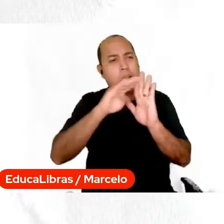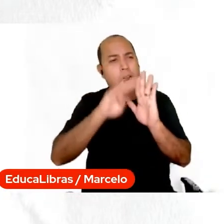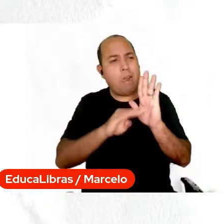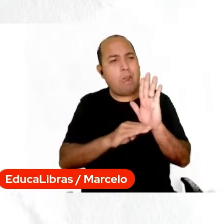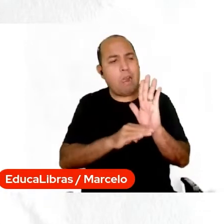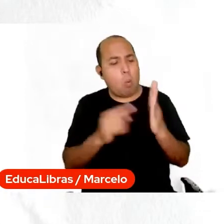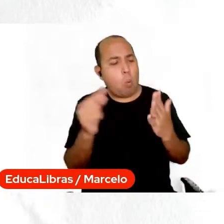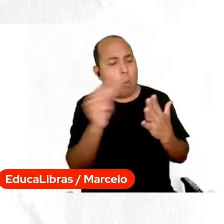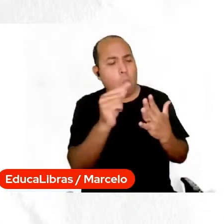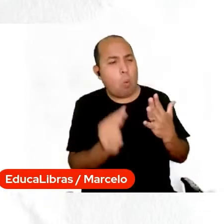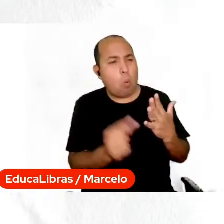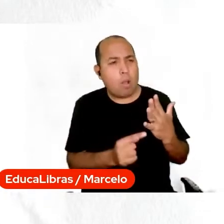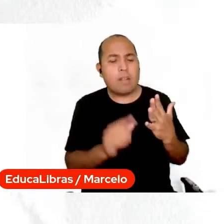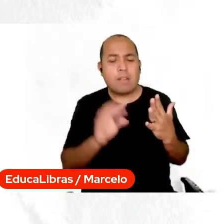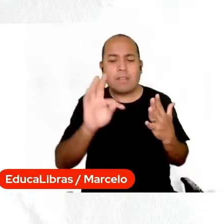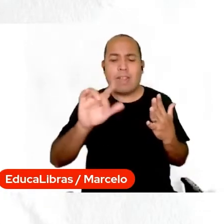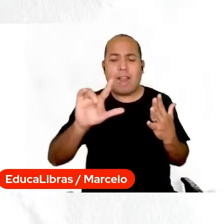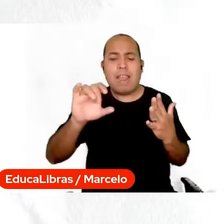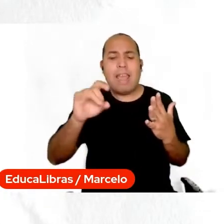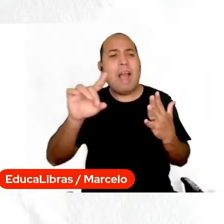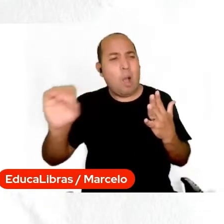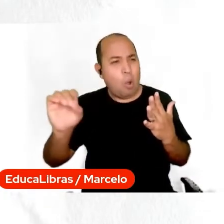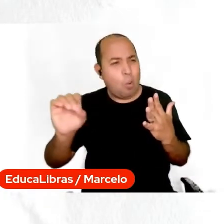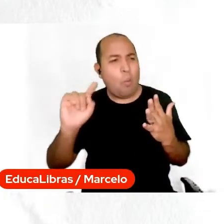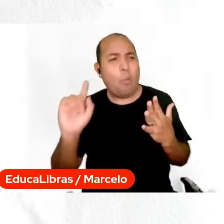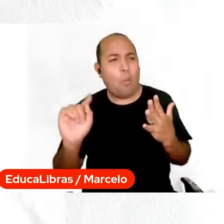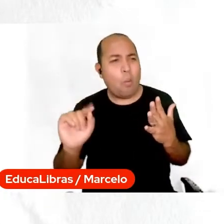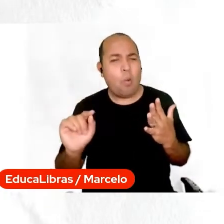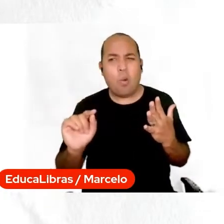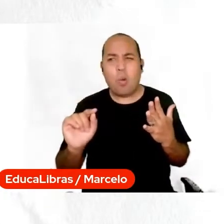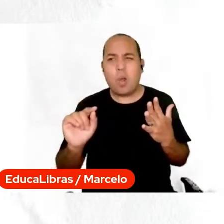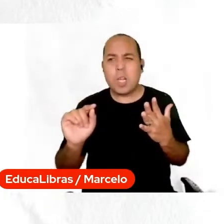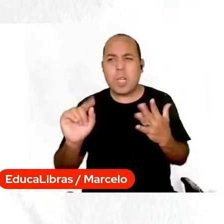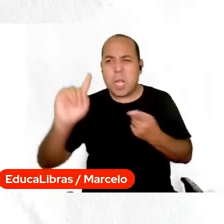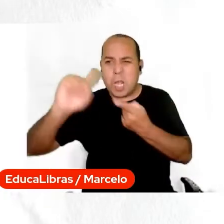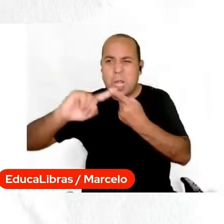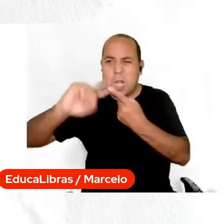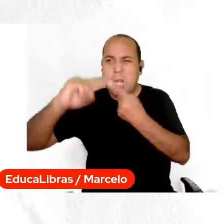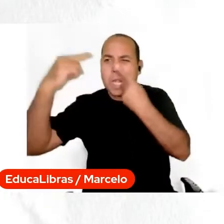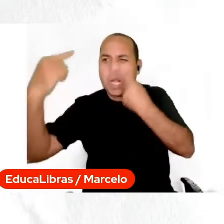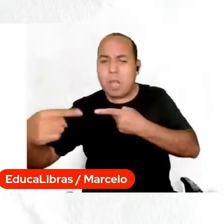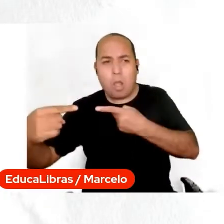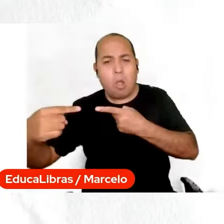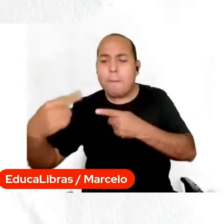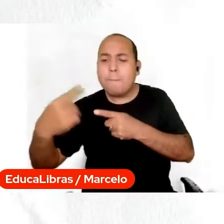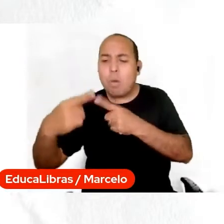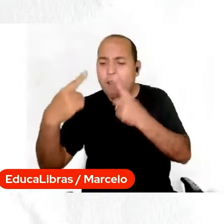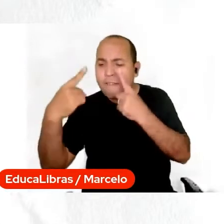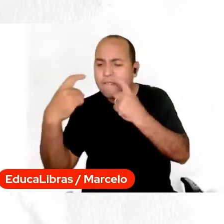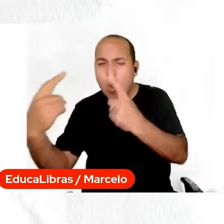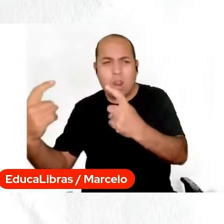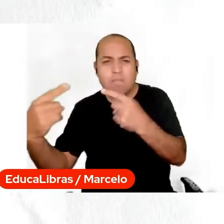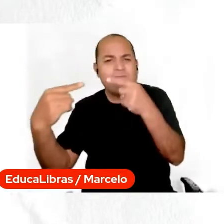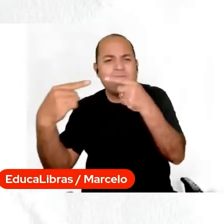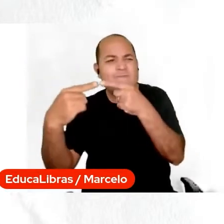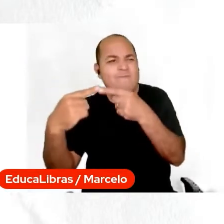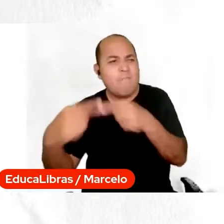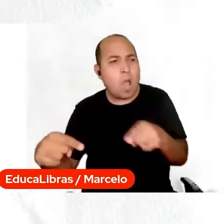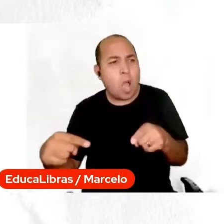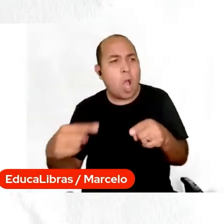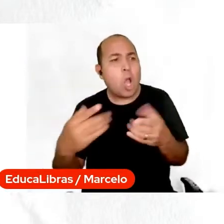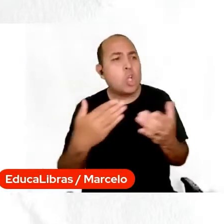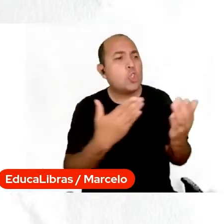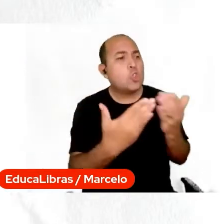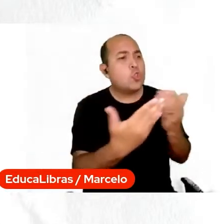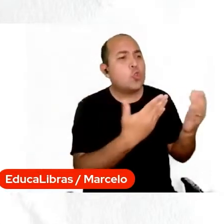Italião, olho por olho, dente por dente. A violência que isso representa e como aquilo representa aquela sociedade.